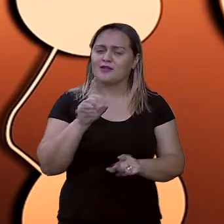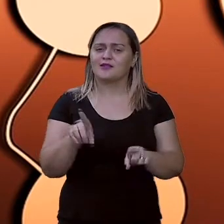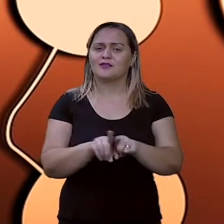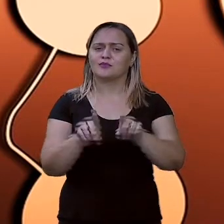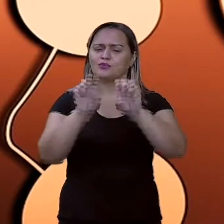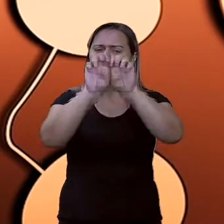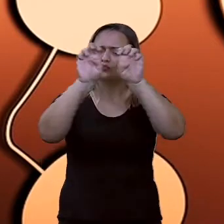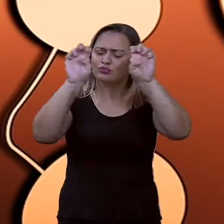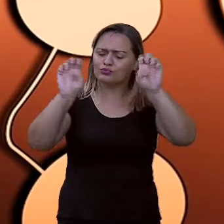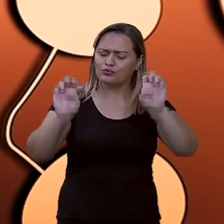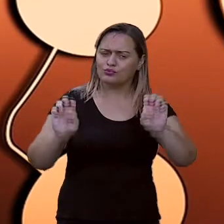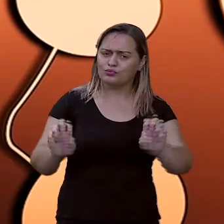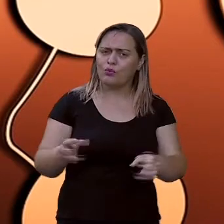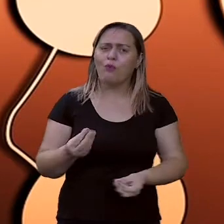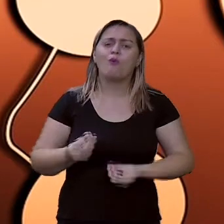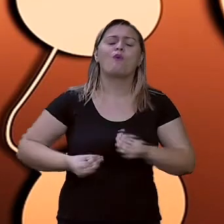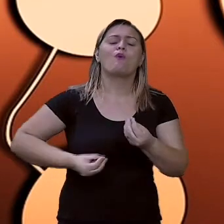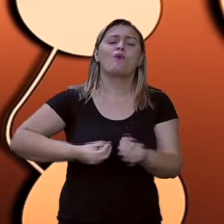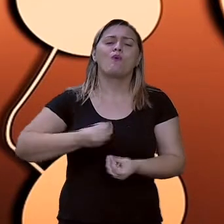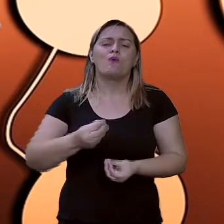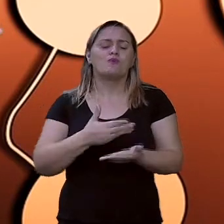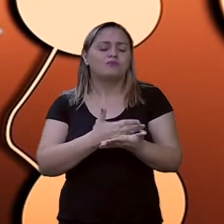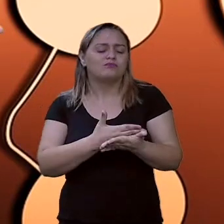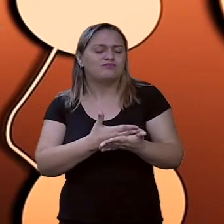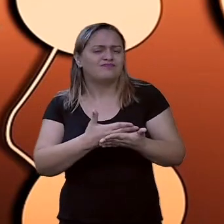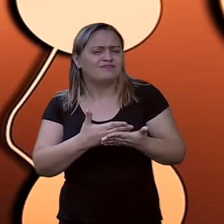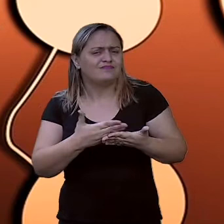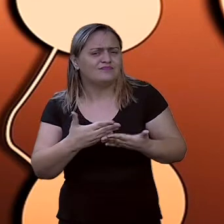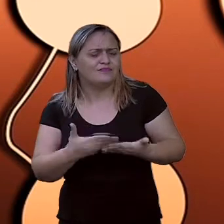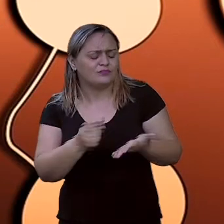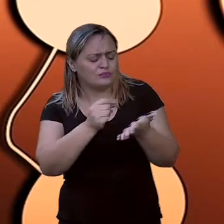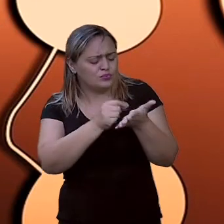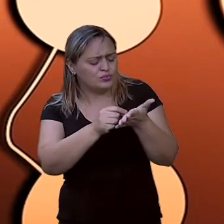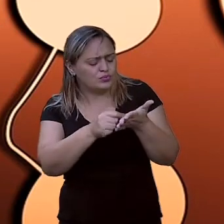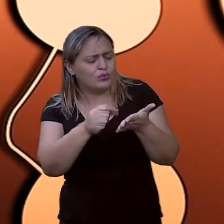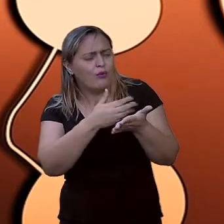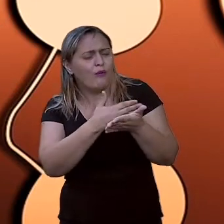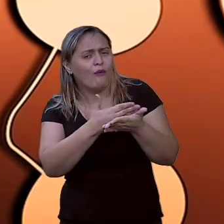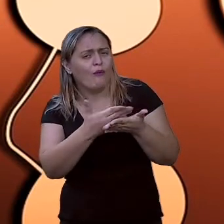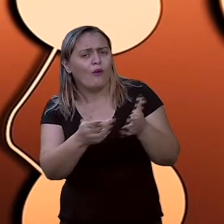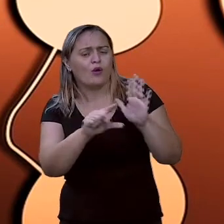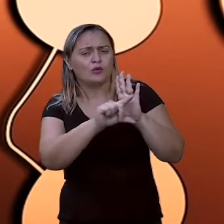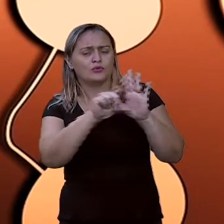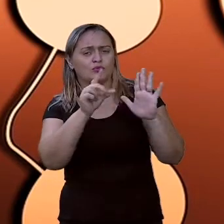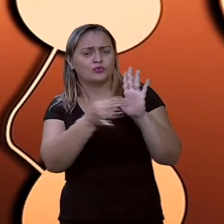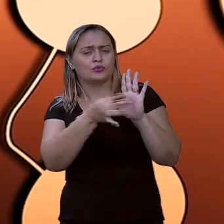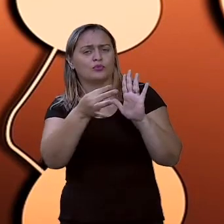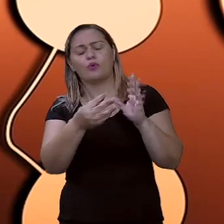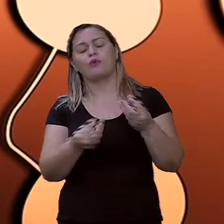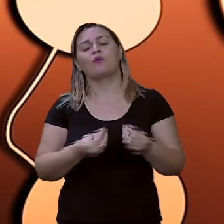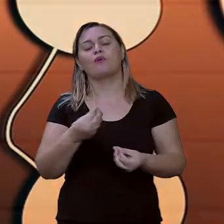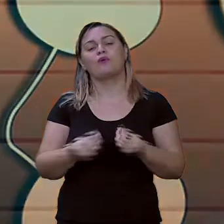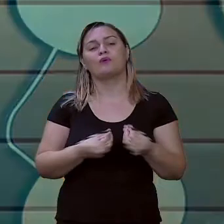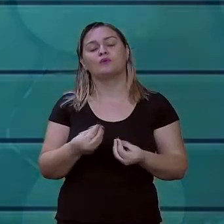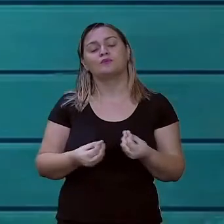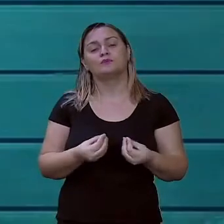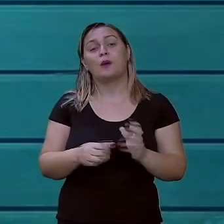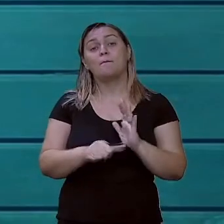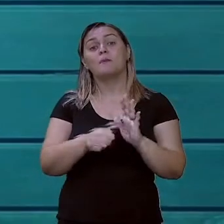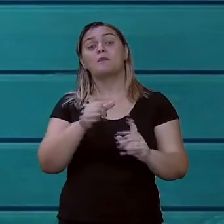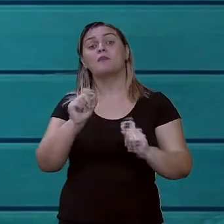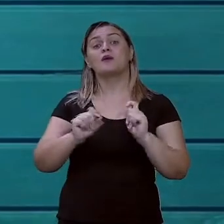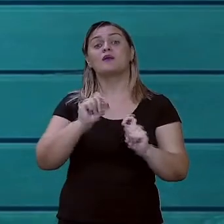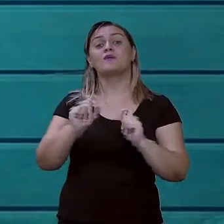Como eu começo um artigo de opinião, querida professora? E a primeira coisa é o quê, pessoal?